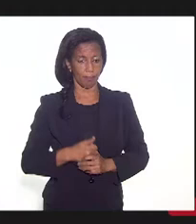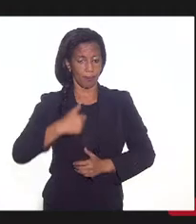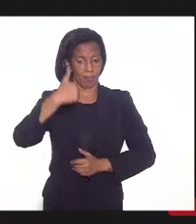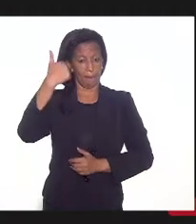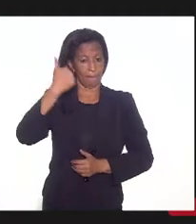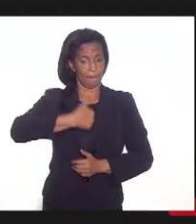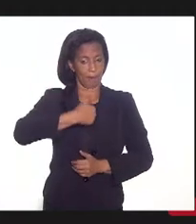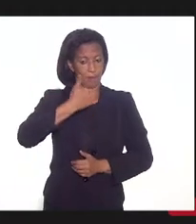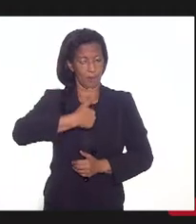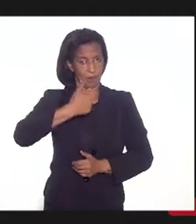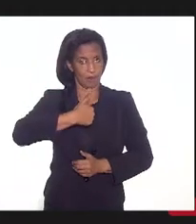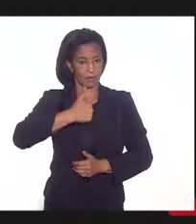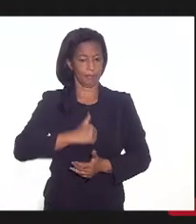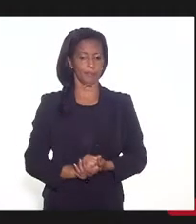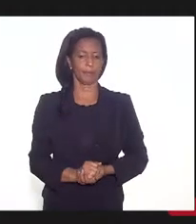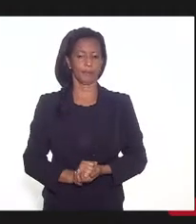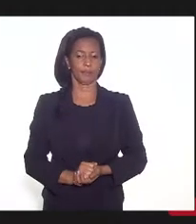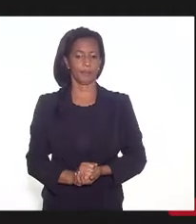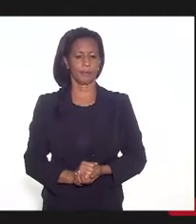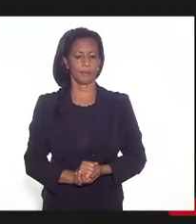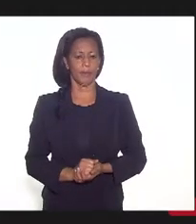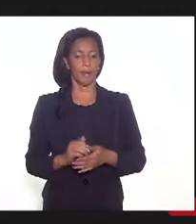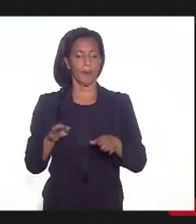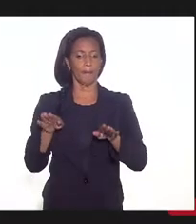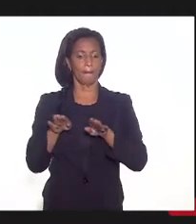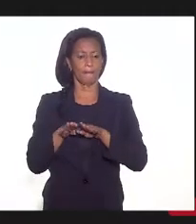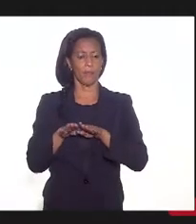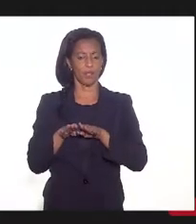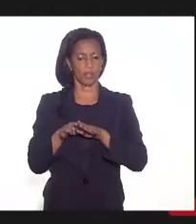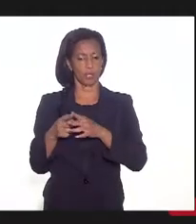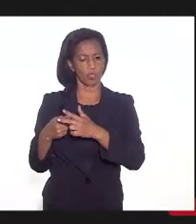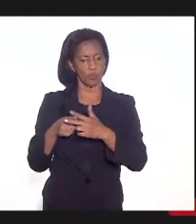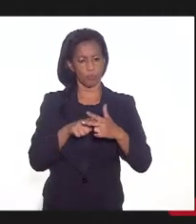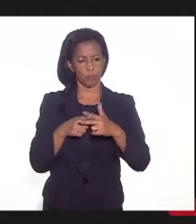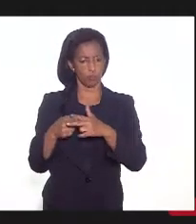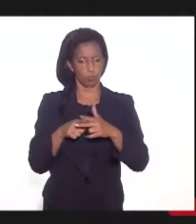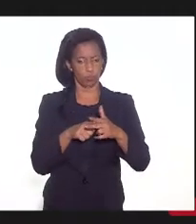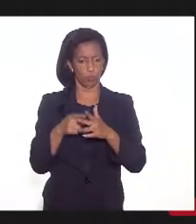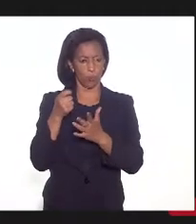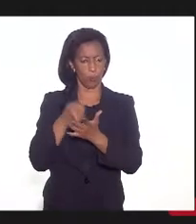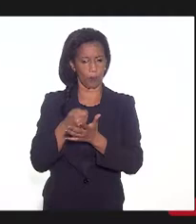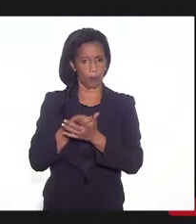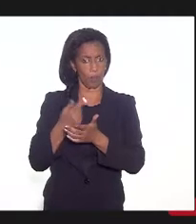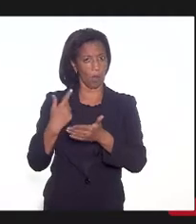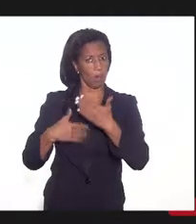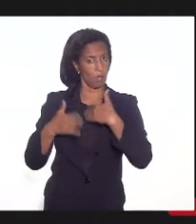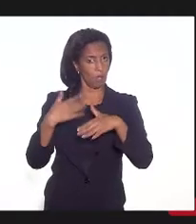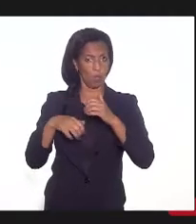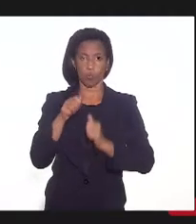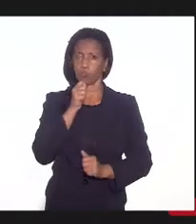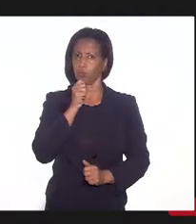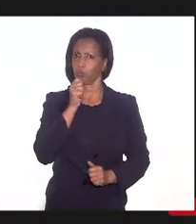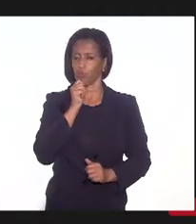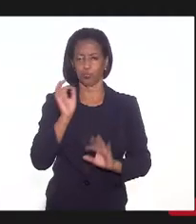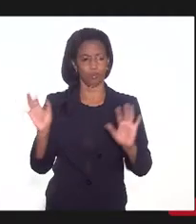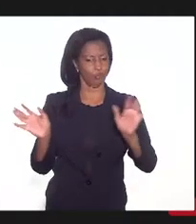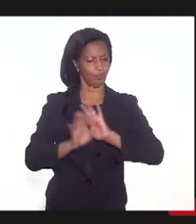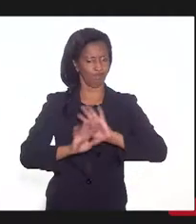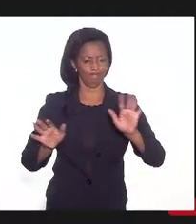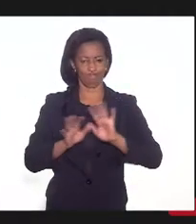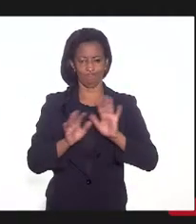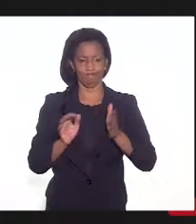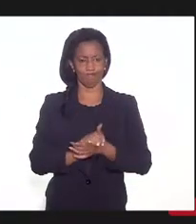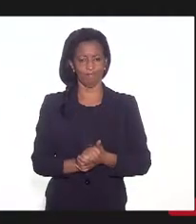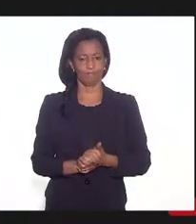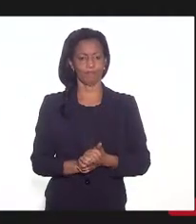primeira, que requer medidas de ajustes obrigatórias. Na anterior, não tinha, porque você tinha capacidade de